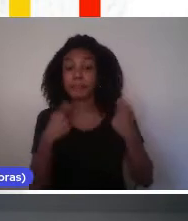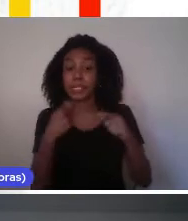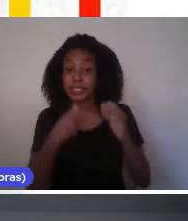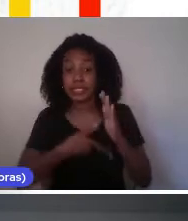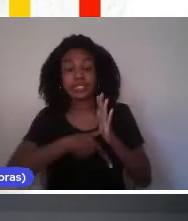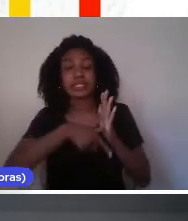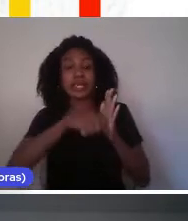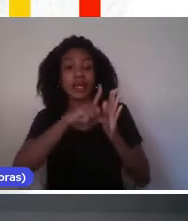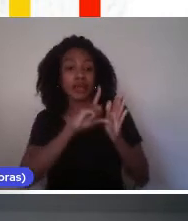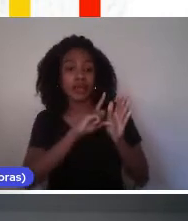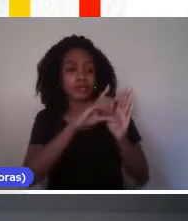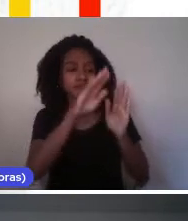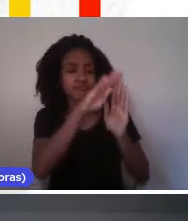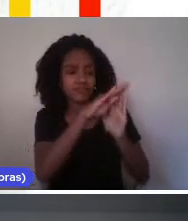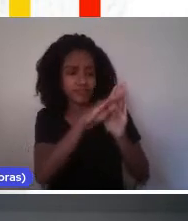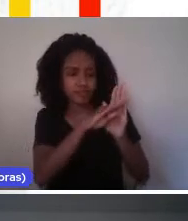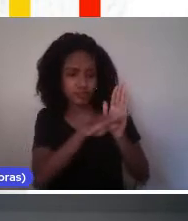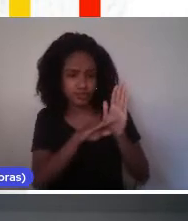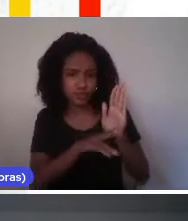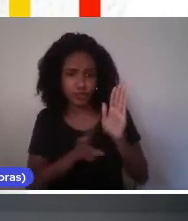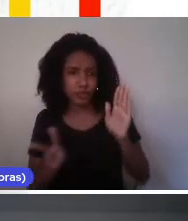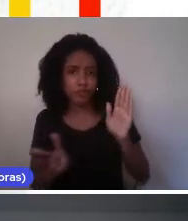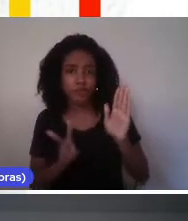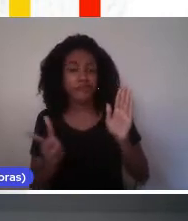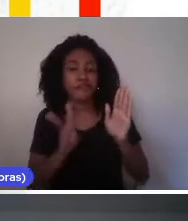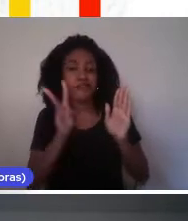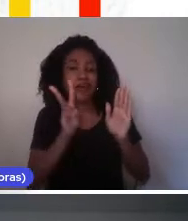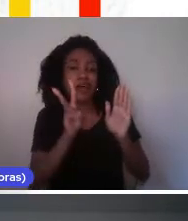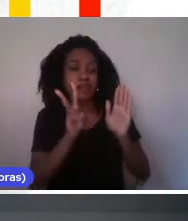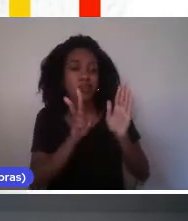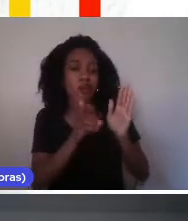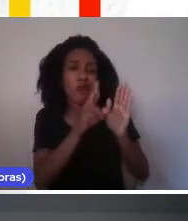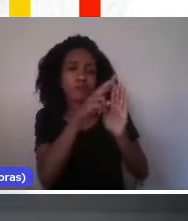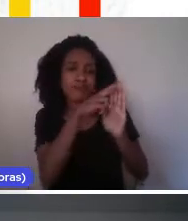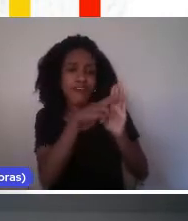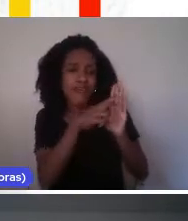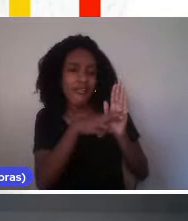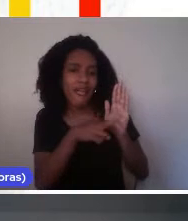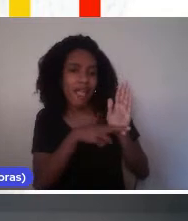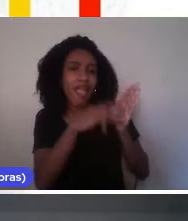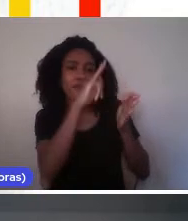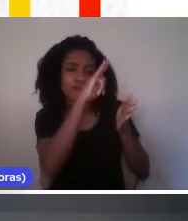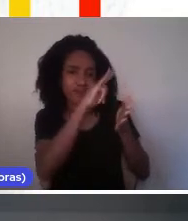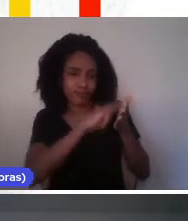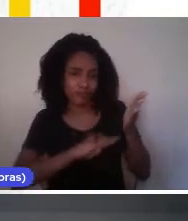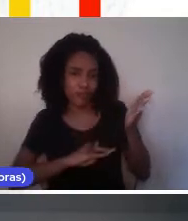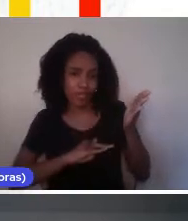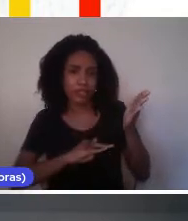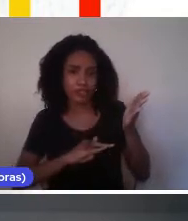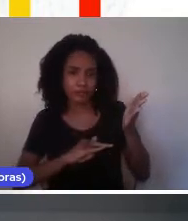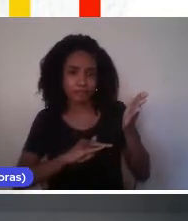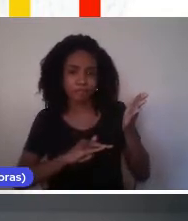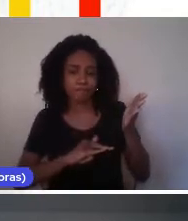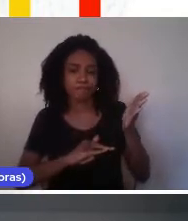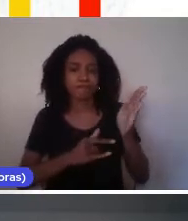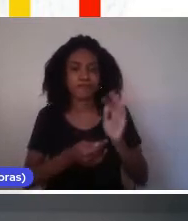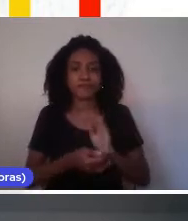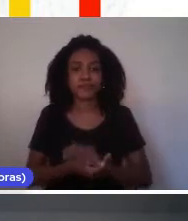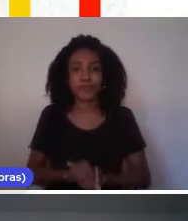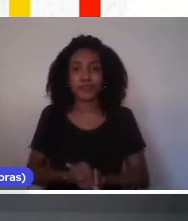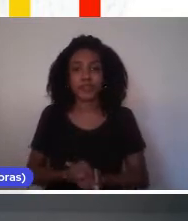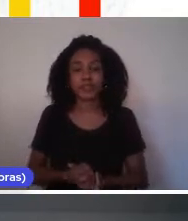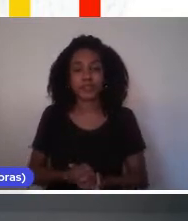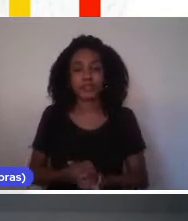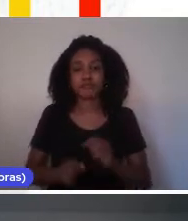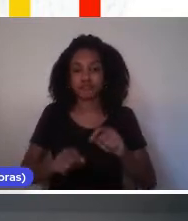pelas nossas diretrizes, protocolos e formulários, conforme o primeiro slide